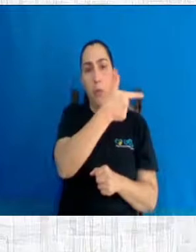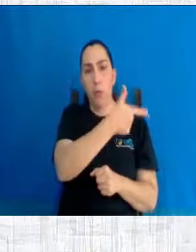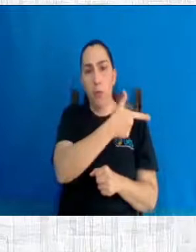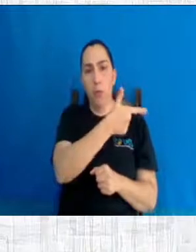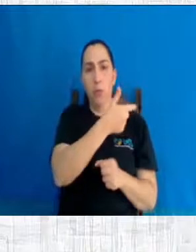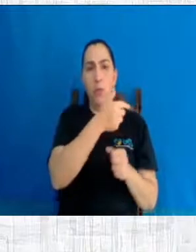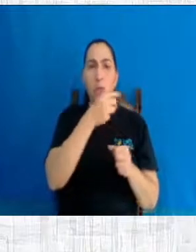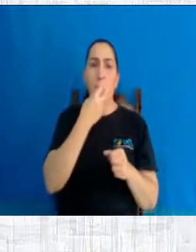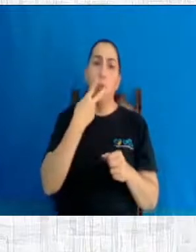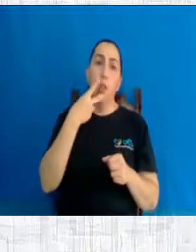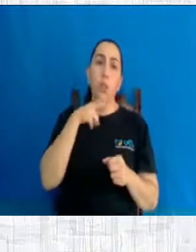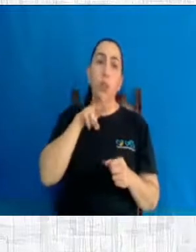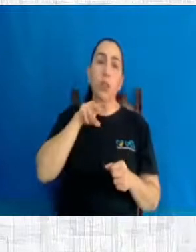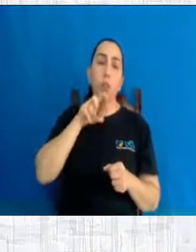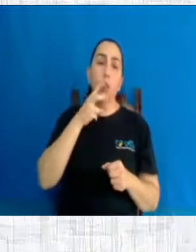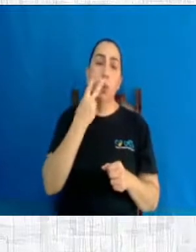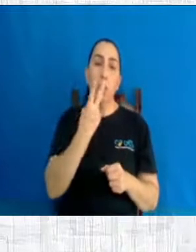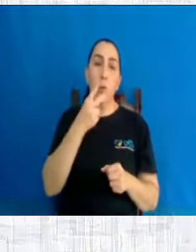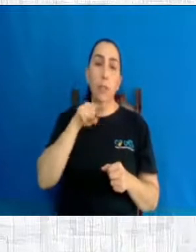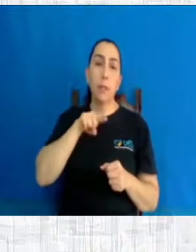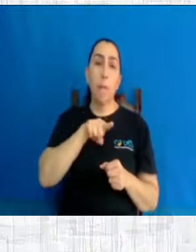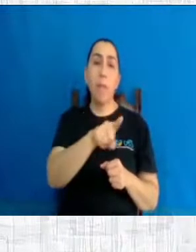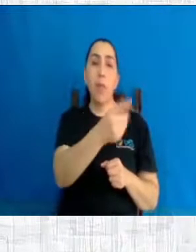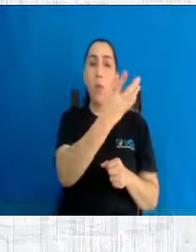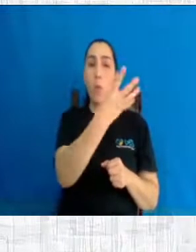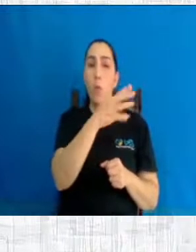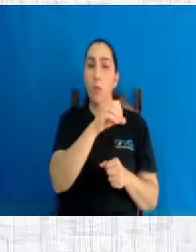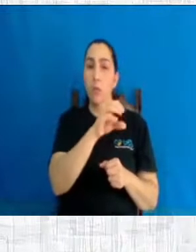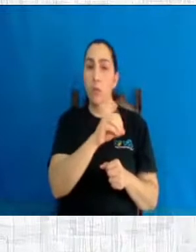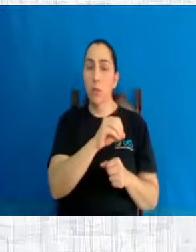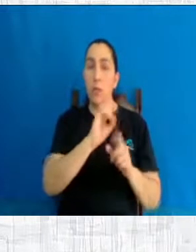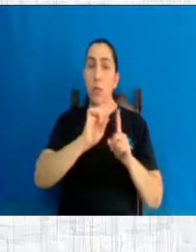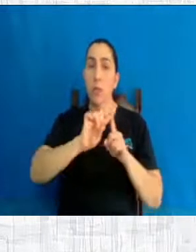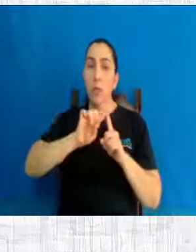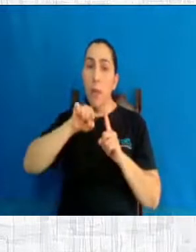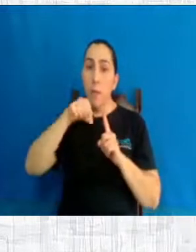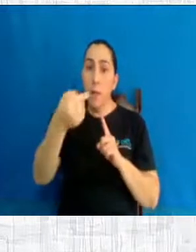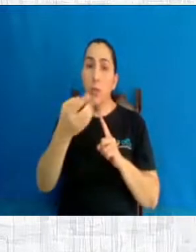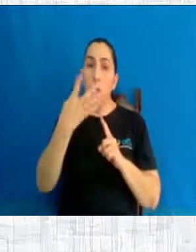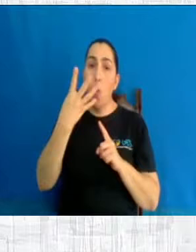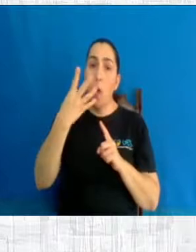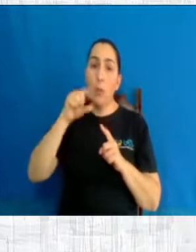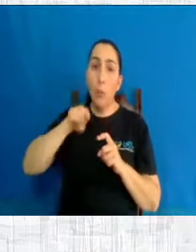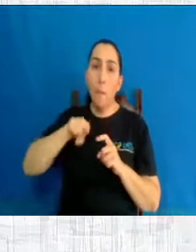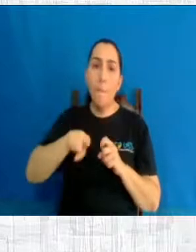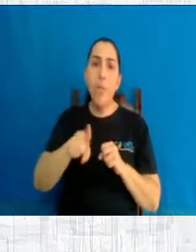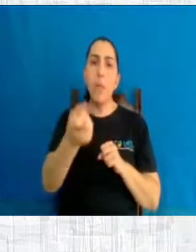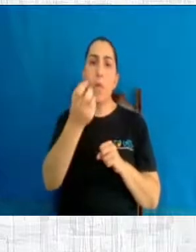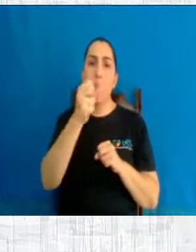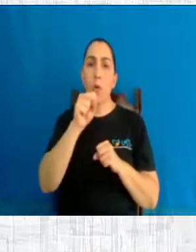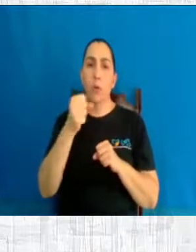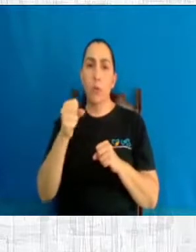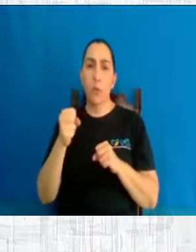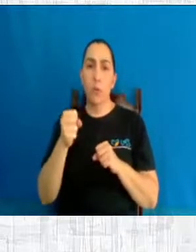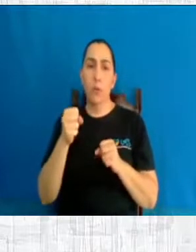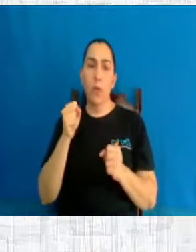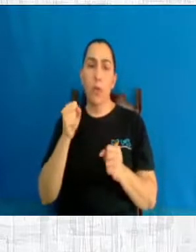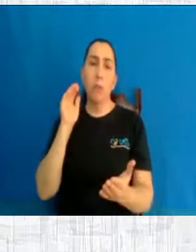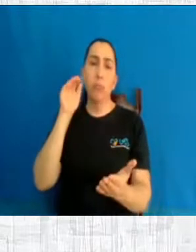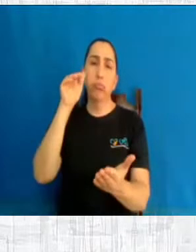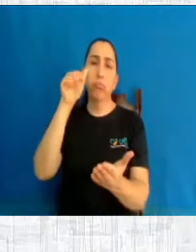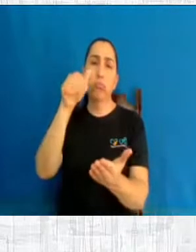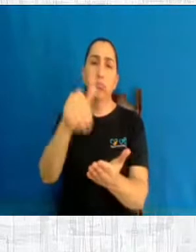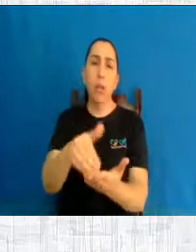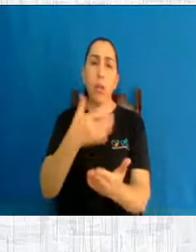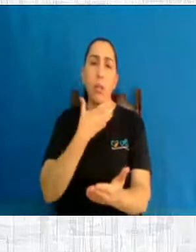.400 por ano, cresceu muito. 3.300, depois 400 por mês, chegando a 4.800. Terminando o ano com cerca de 4.400